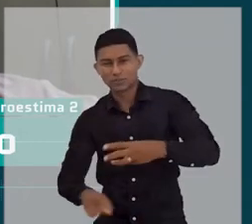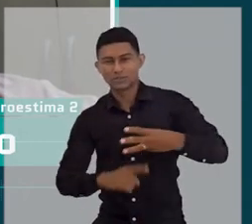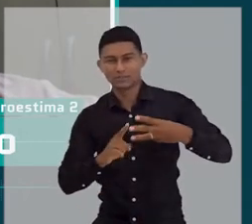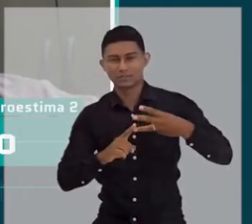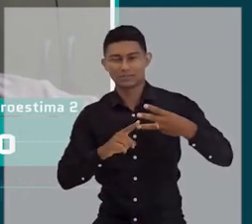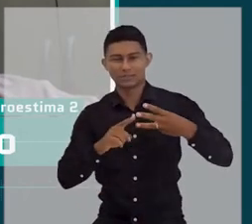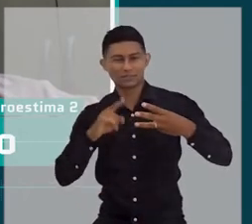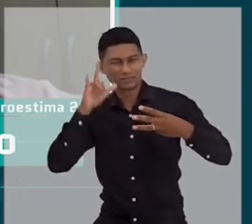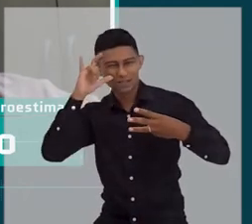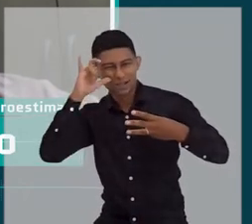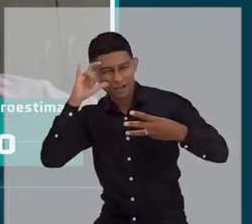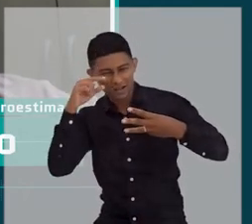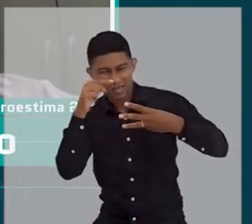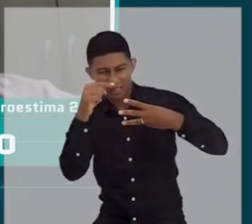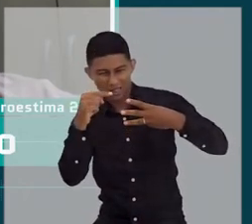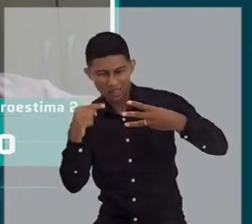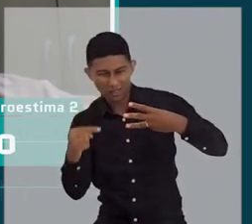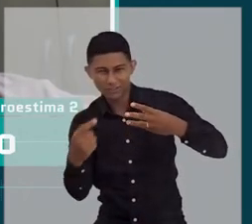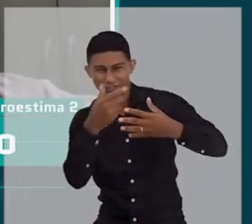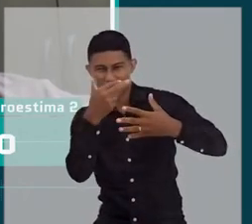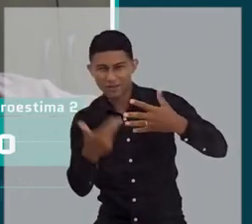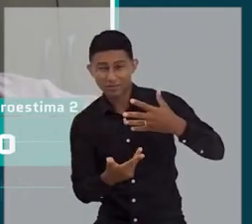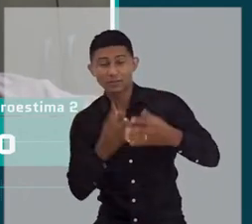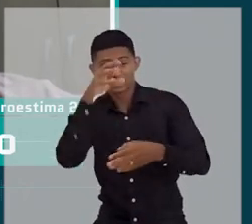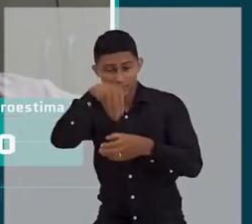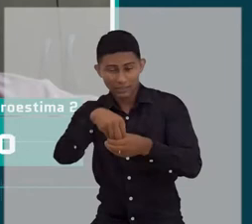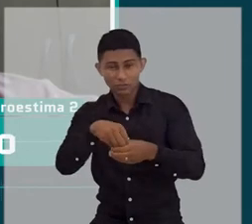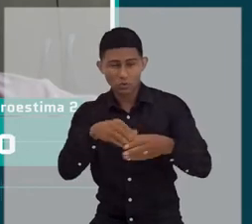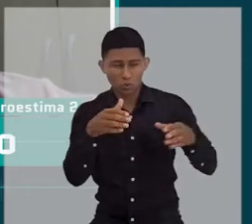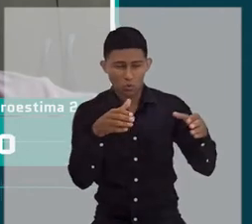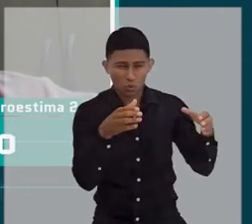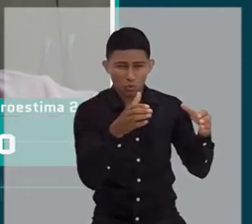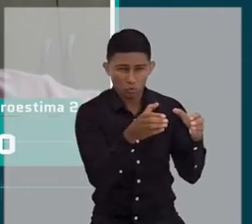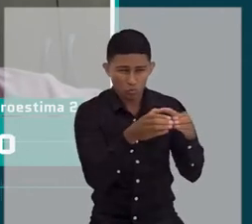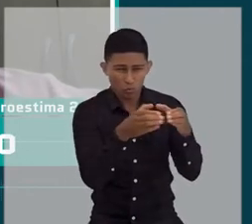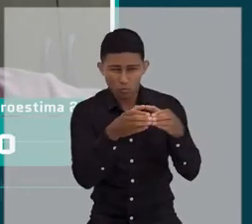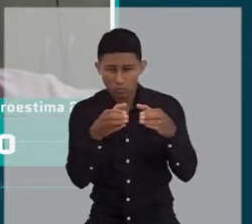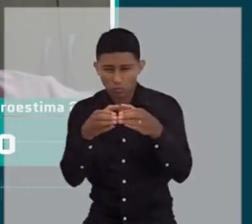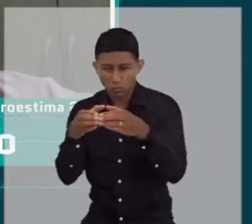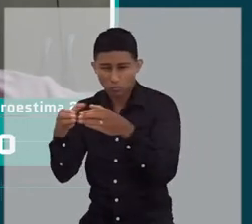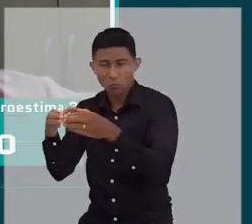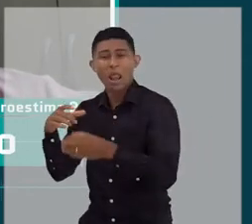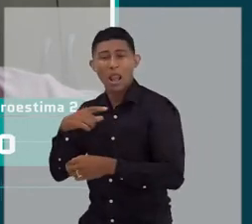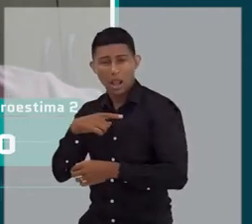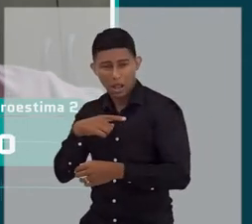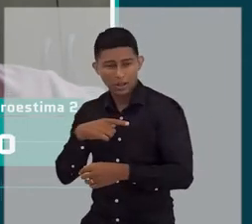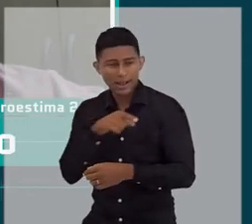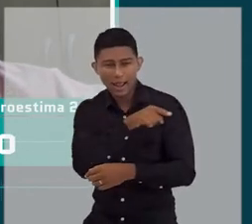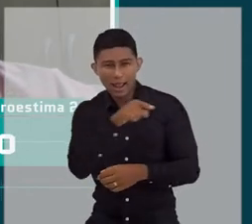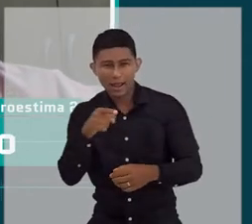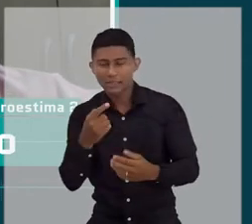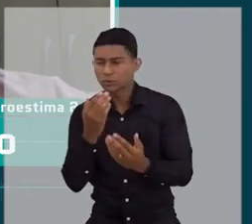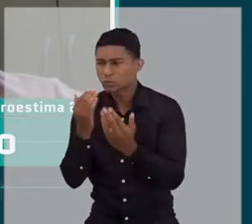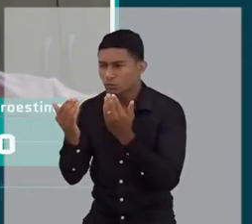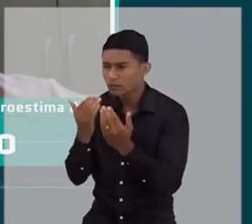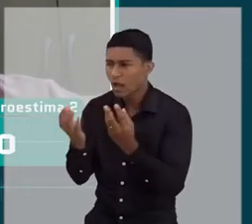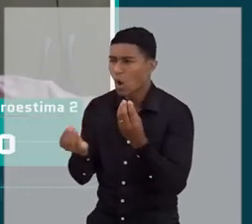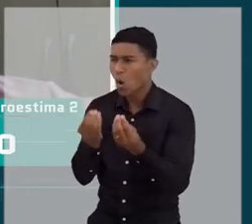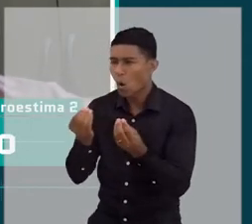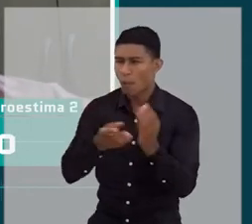YouTube, Instagram, falando sobre como que podemos fazer uma